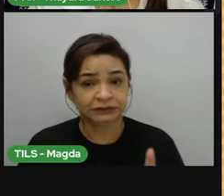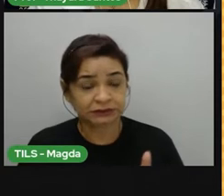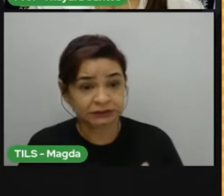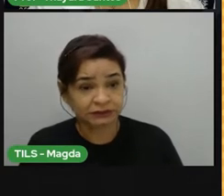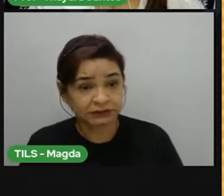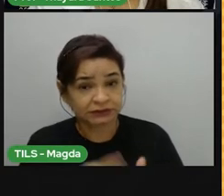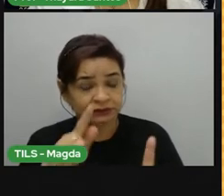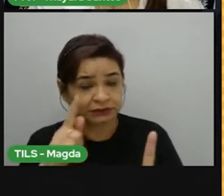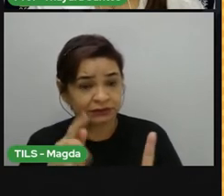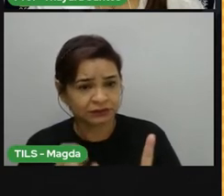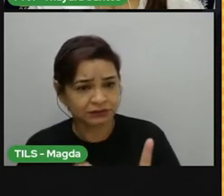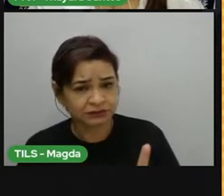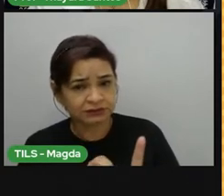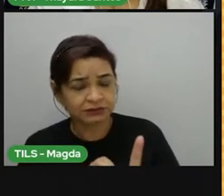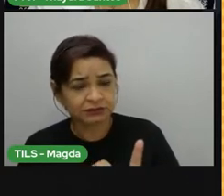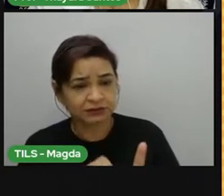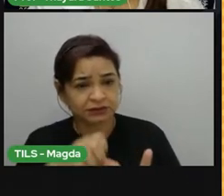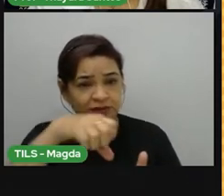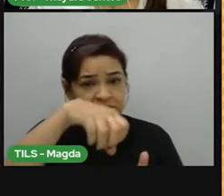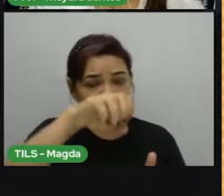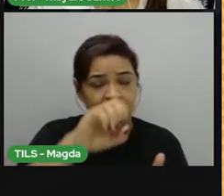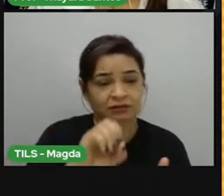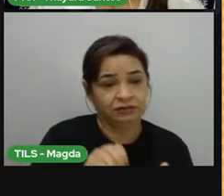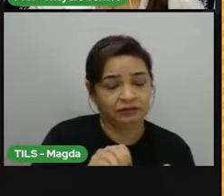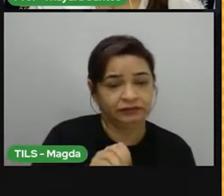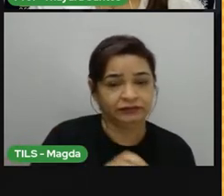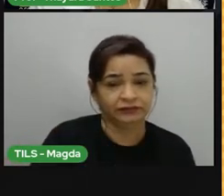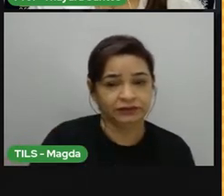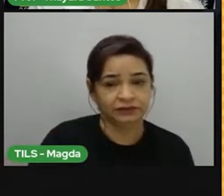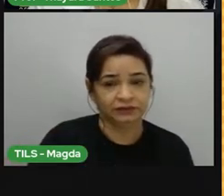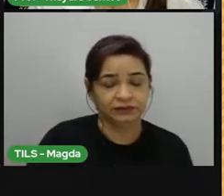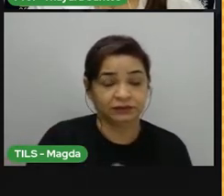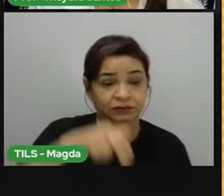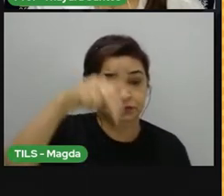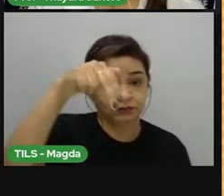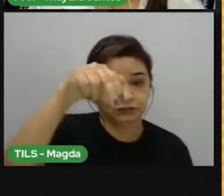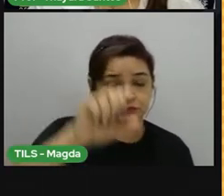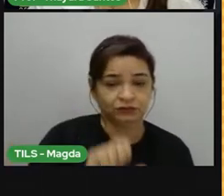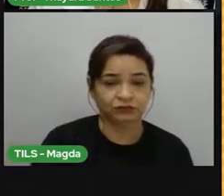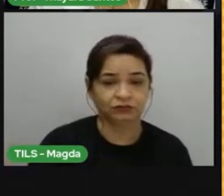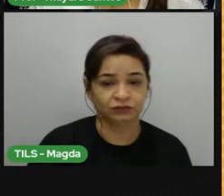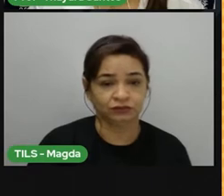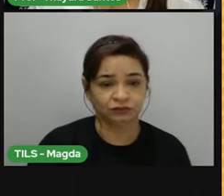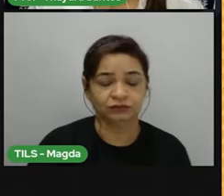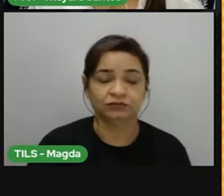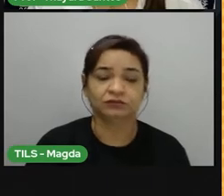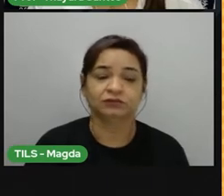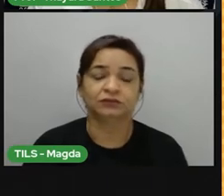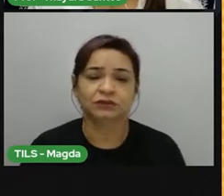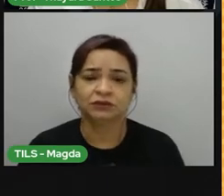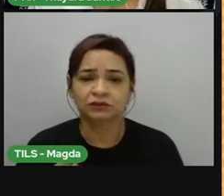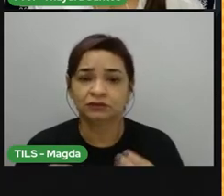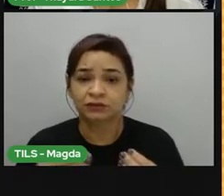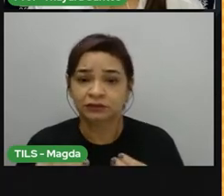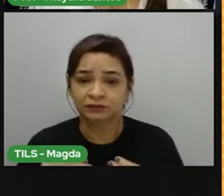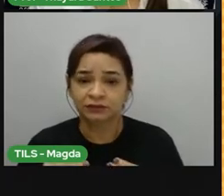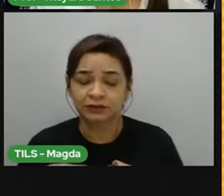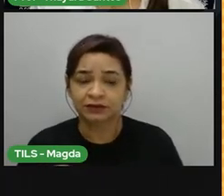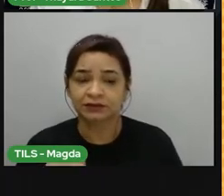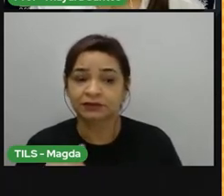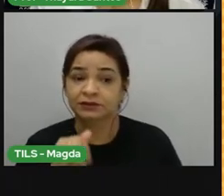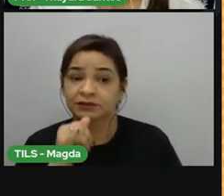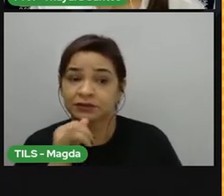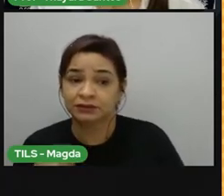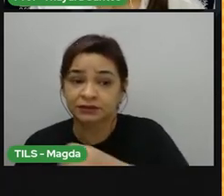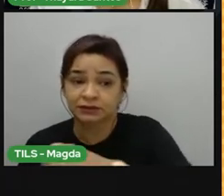variar de 0 grau até 90 graus, em direção norte ou sul. Por isso, quanto mais próximo da linha do Equador,